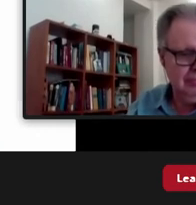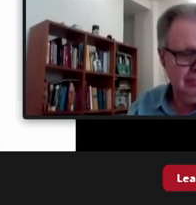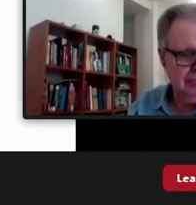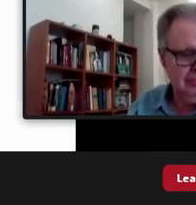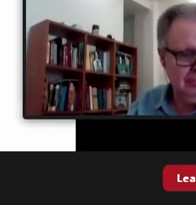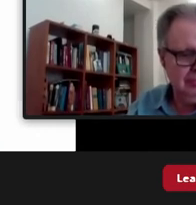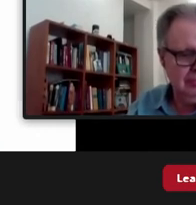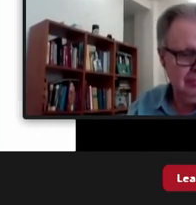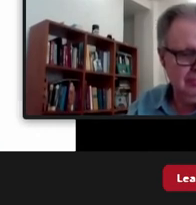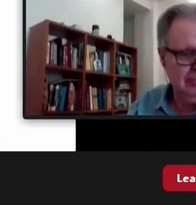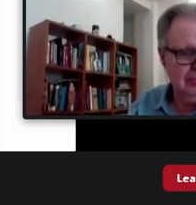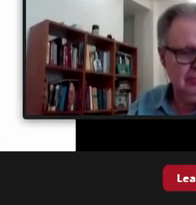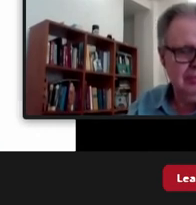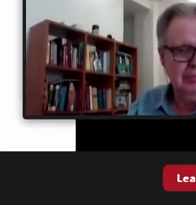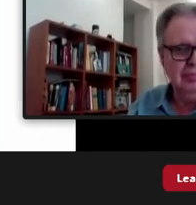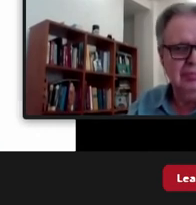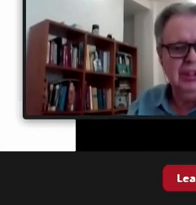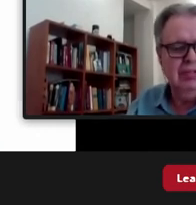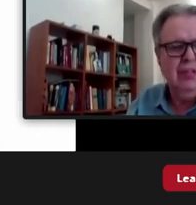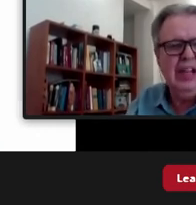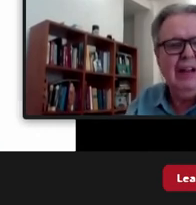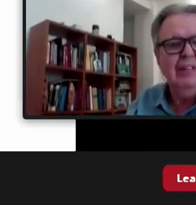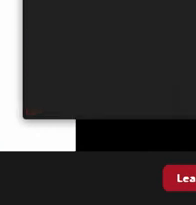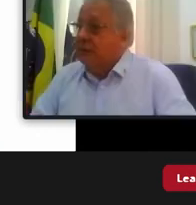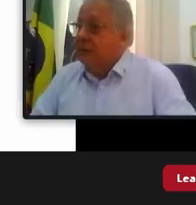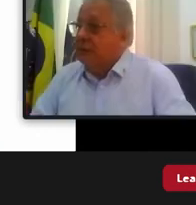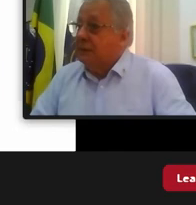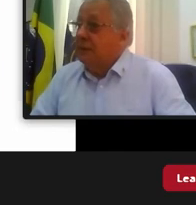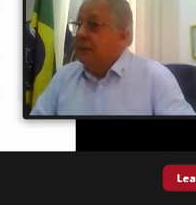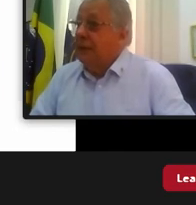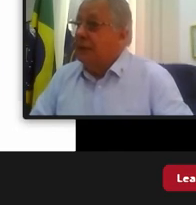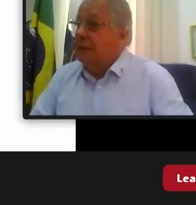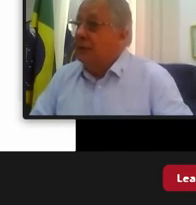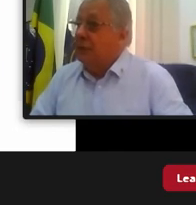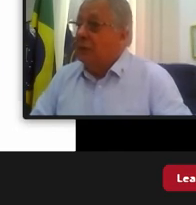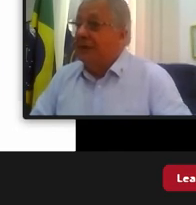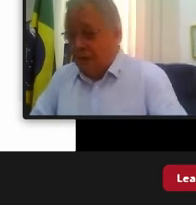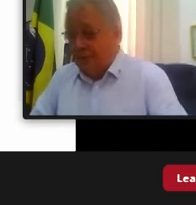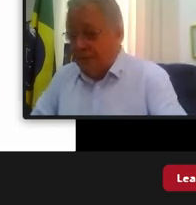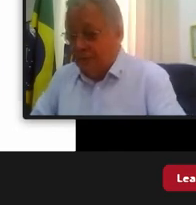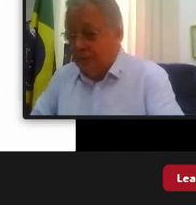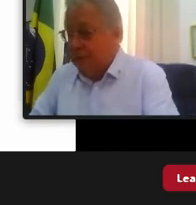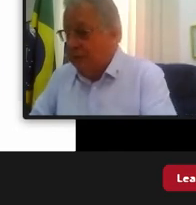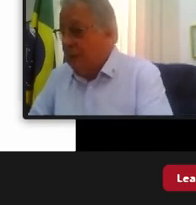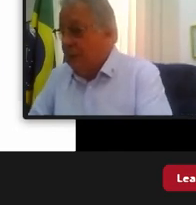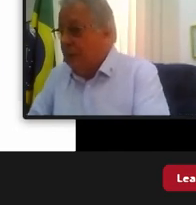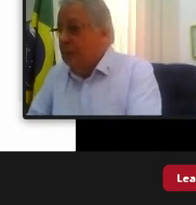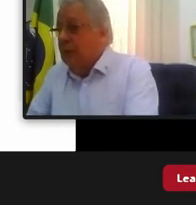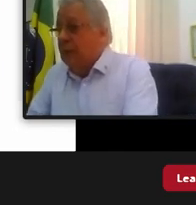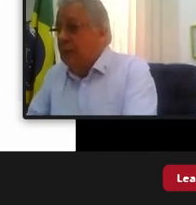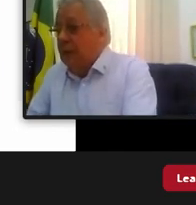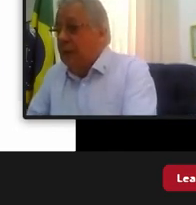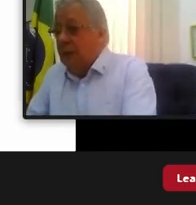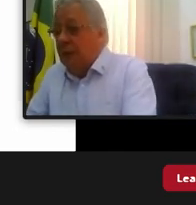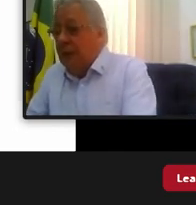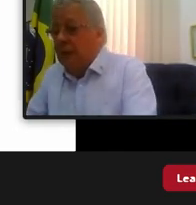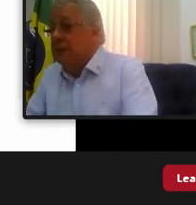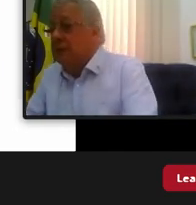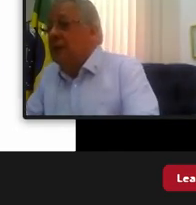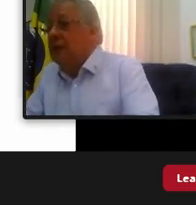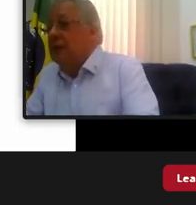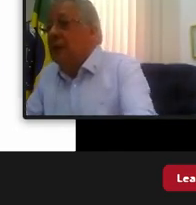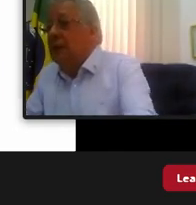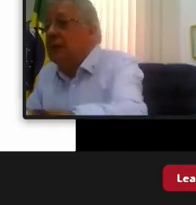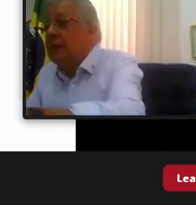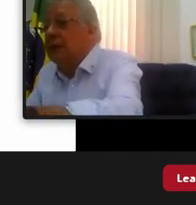que queria fazer uma pergunta vamos lá o IPP o PNP por favor a pergunta vamos